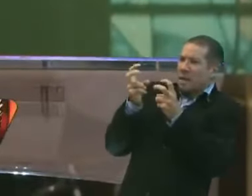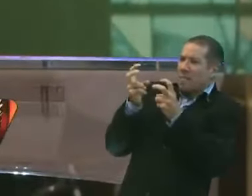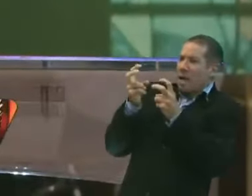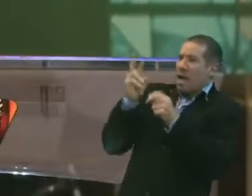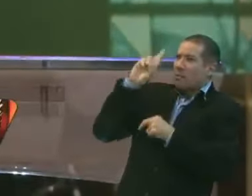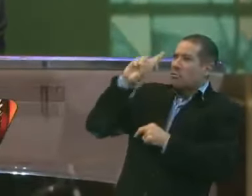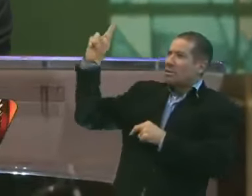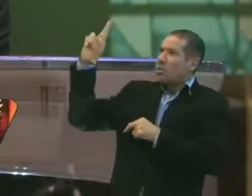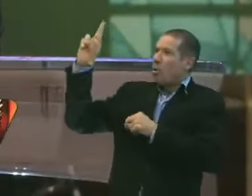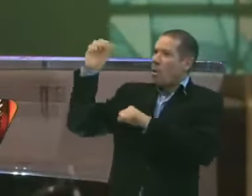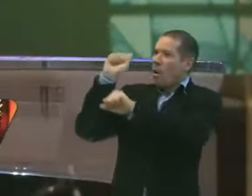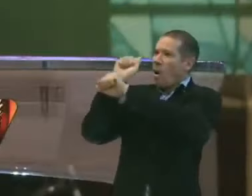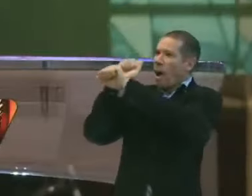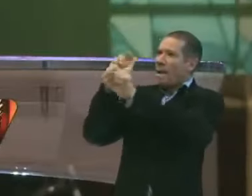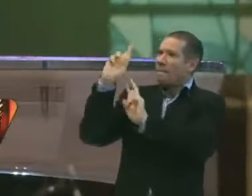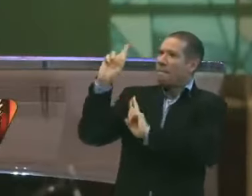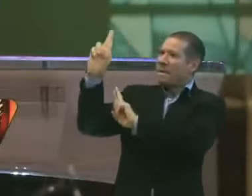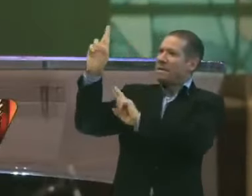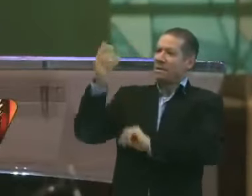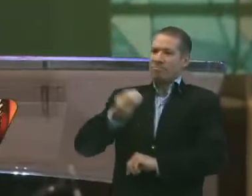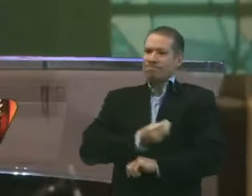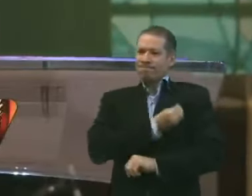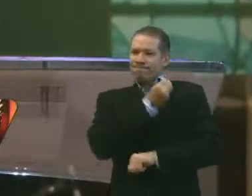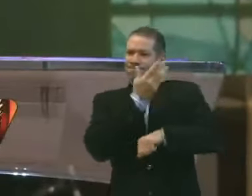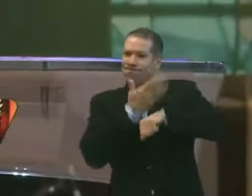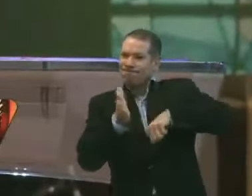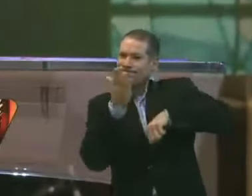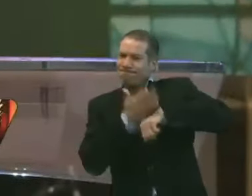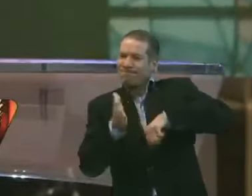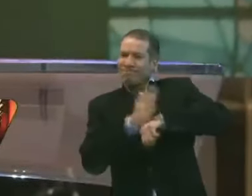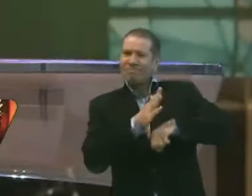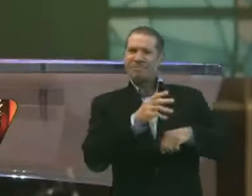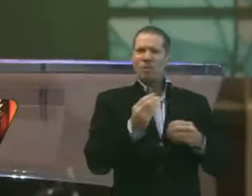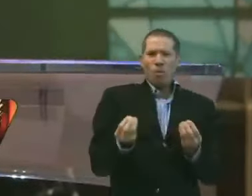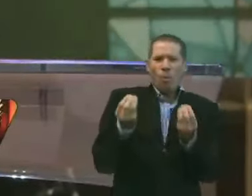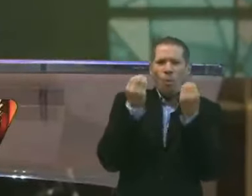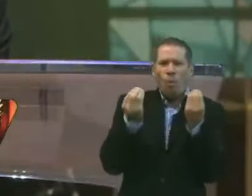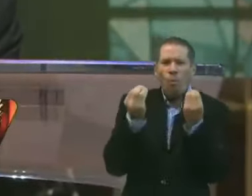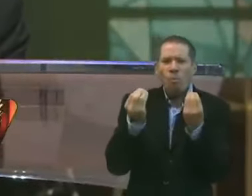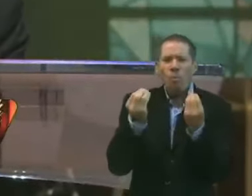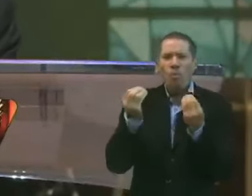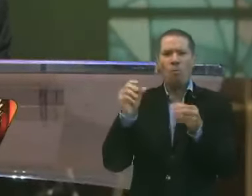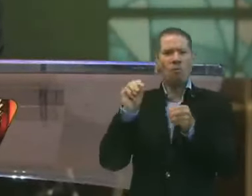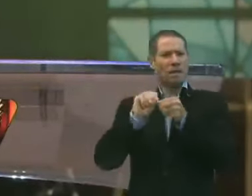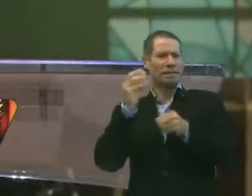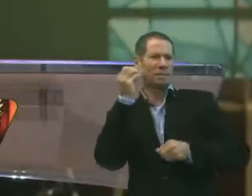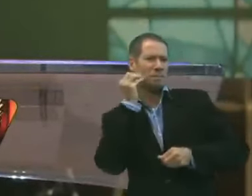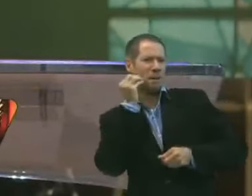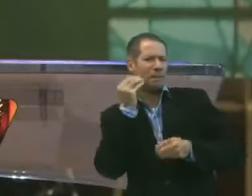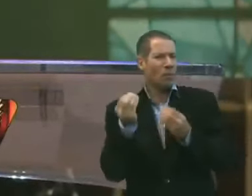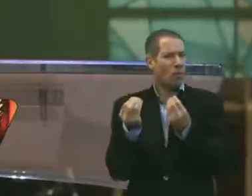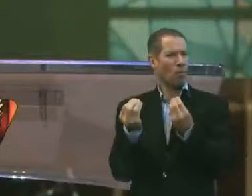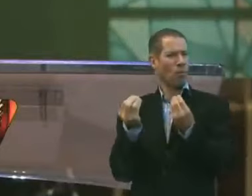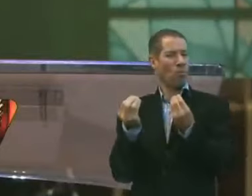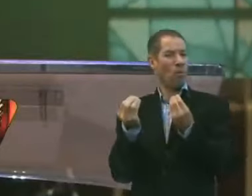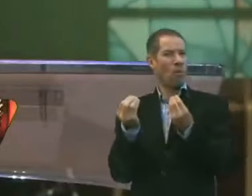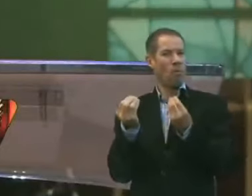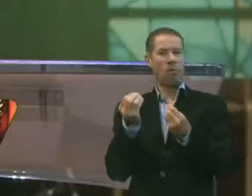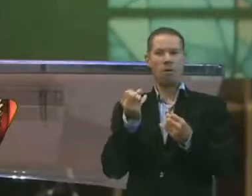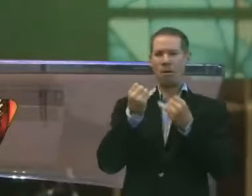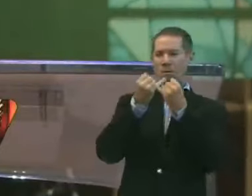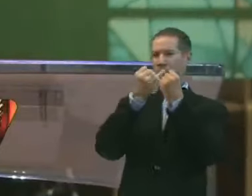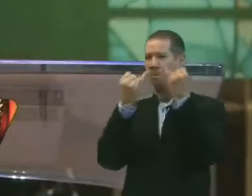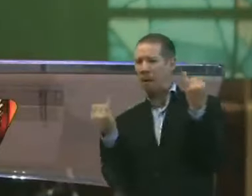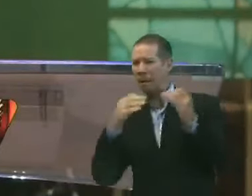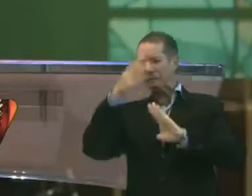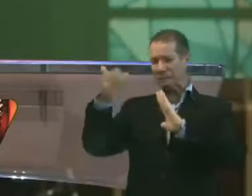no Senhor e poder viver essa esperança. Mas como é que nós vamos fazer isso ou experimentar isso, quando parece que